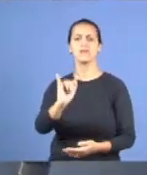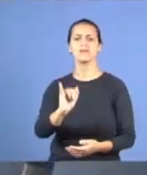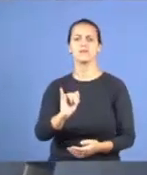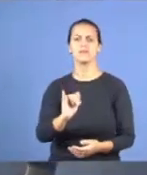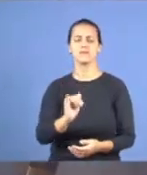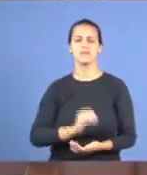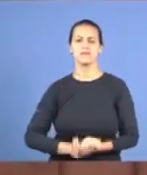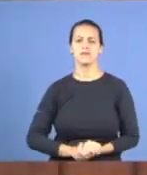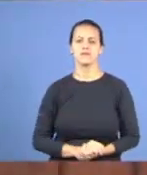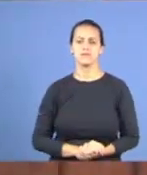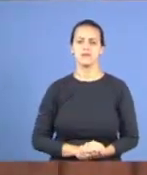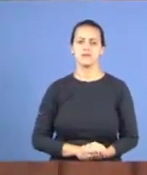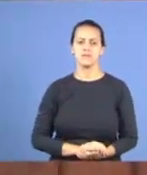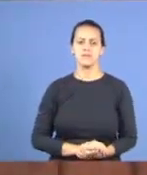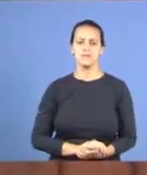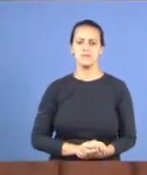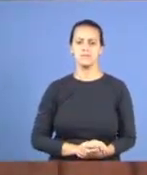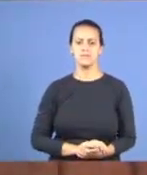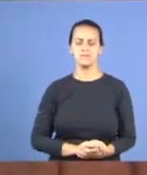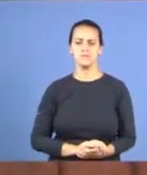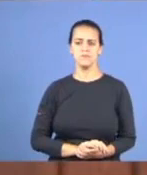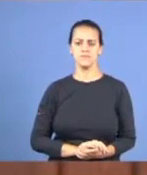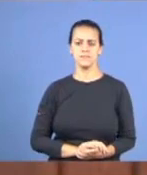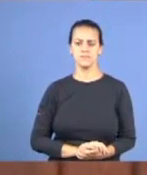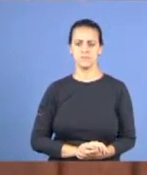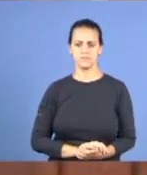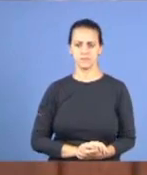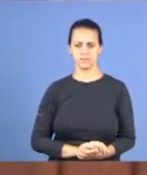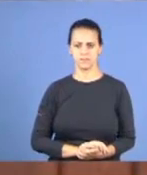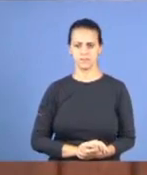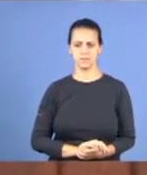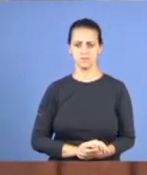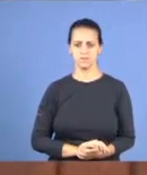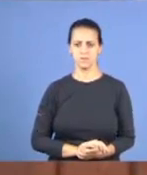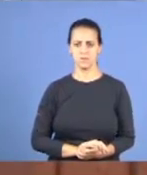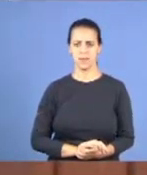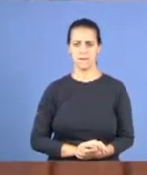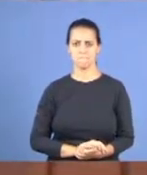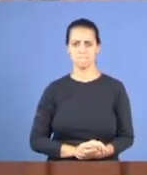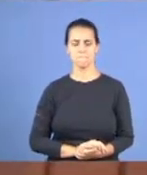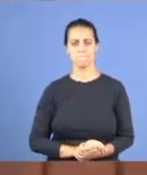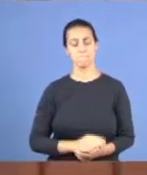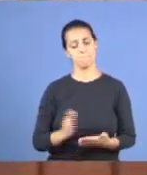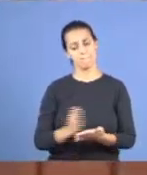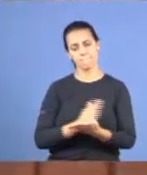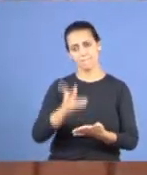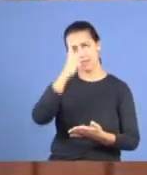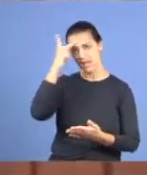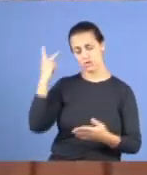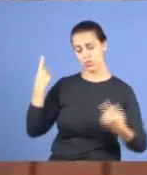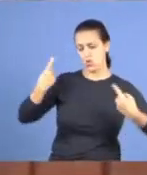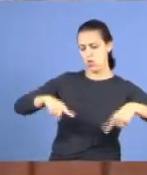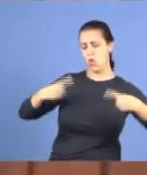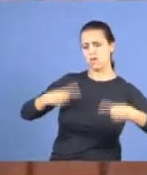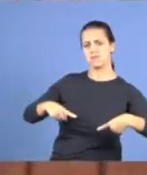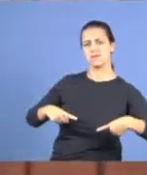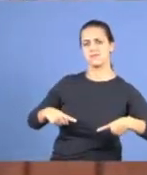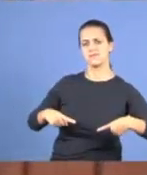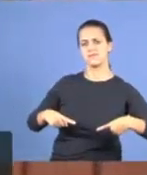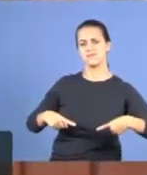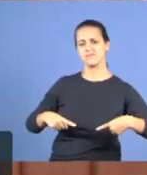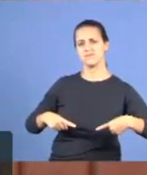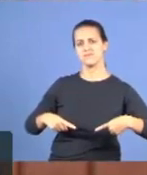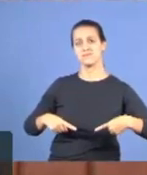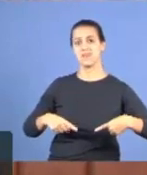contrário, né, lembrando, né, que, é o que, aquilo, não, se levanta contra, e outro, eu acho que você tem